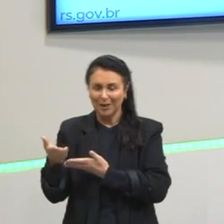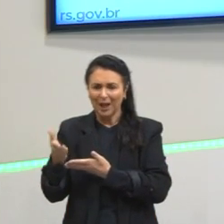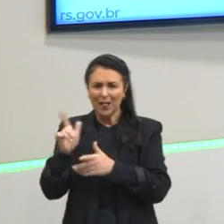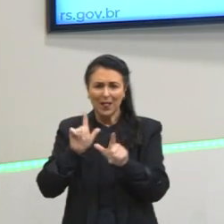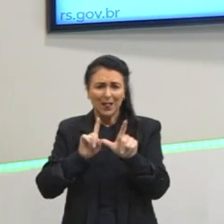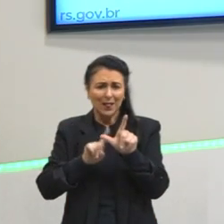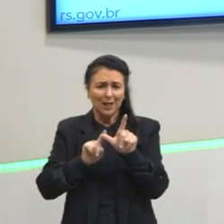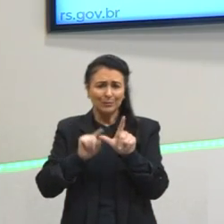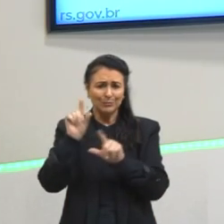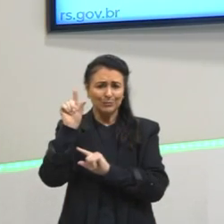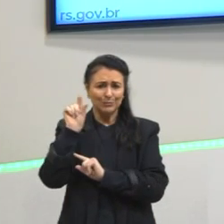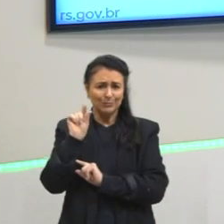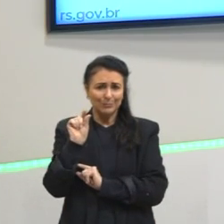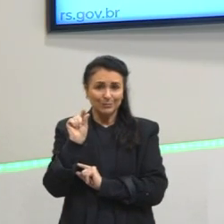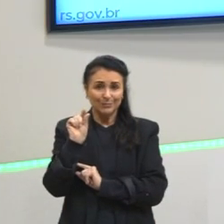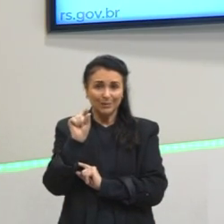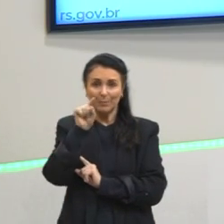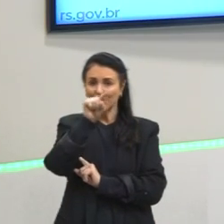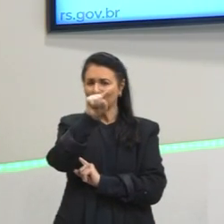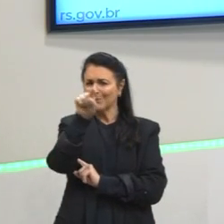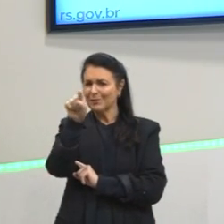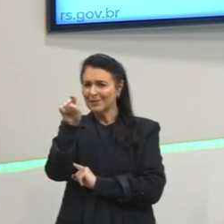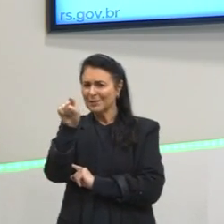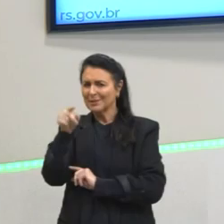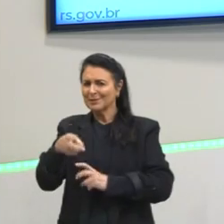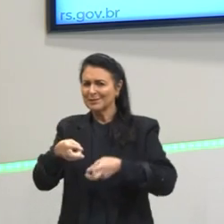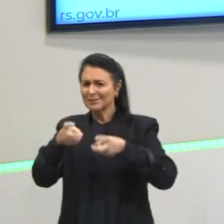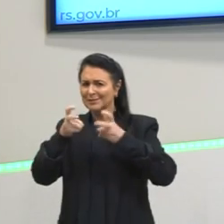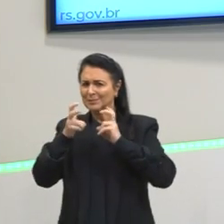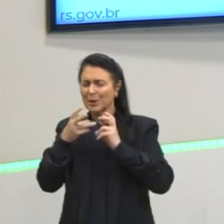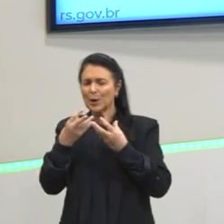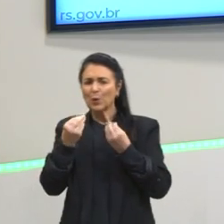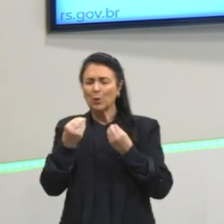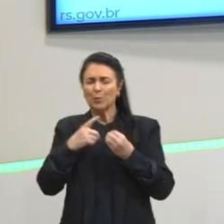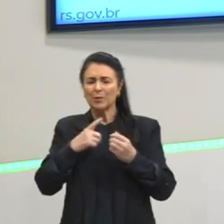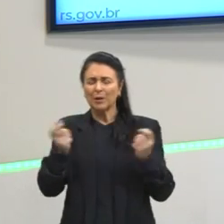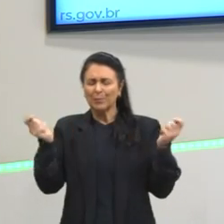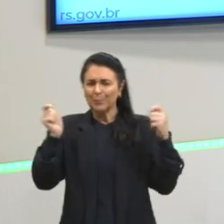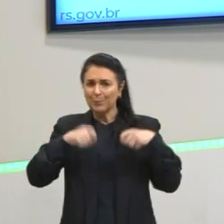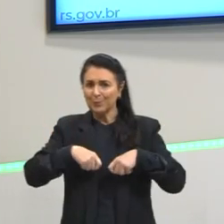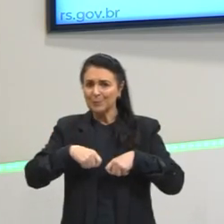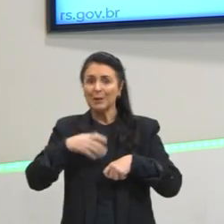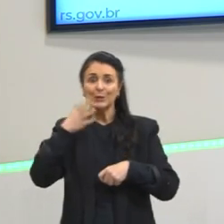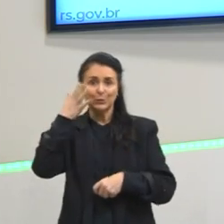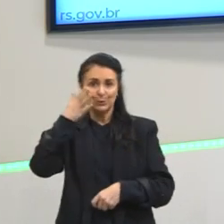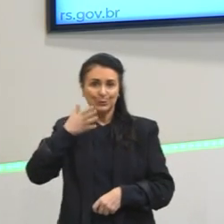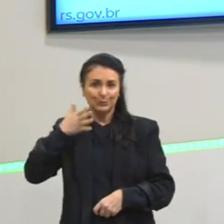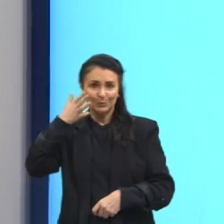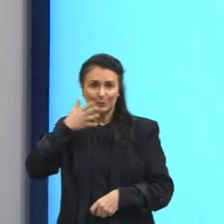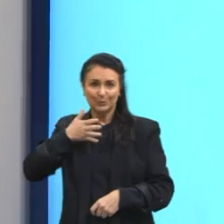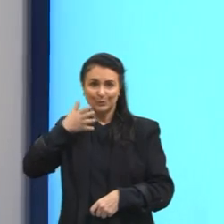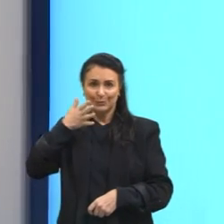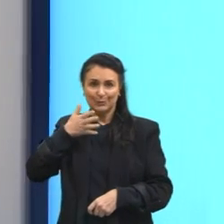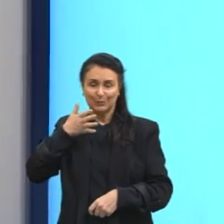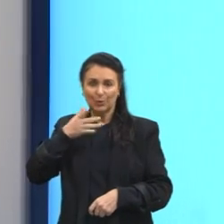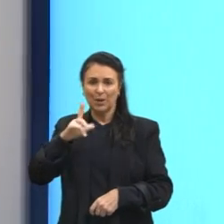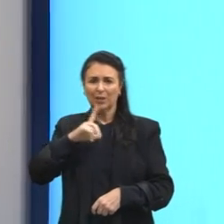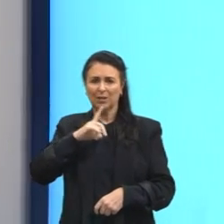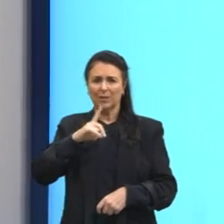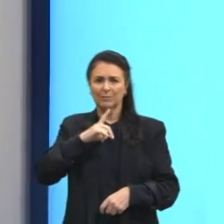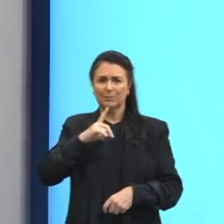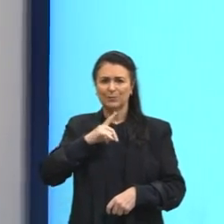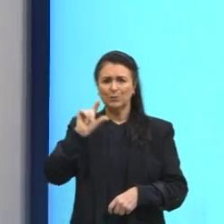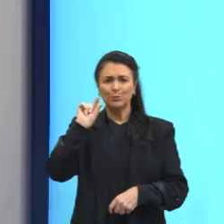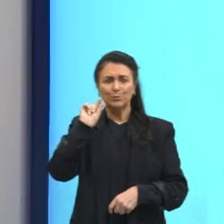isso é para vocês verem a infinidade de possibilidades que o discurso nos traz. Aqui a gente tem um